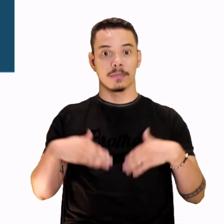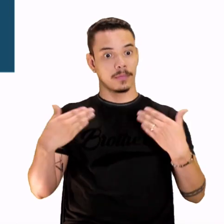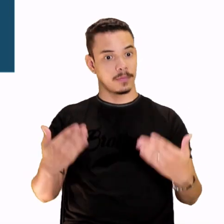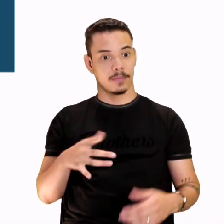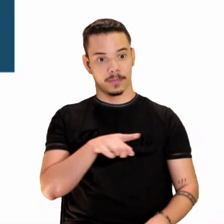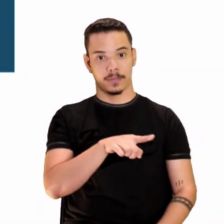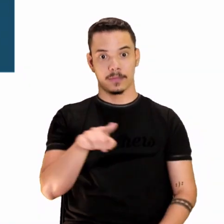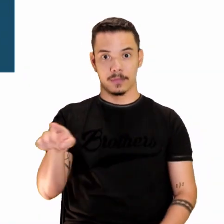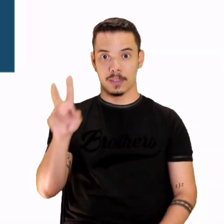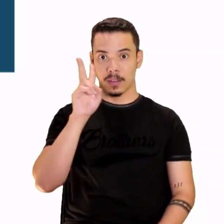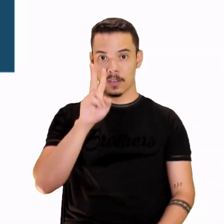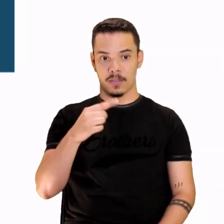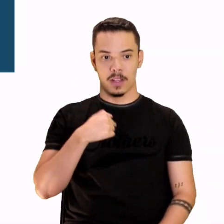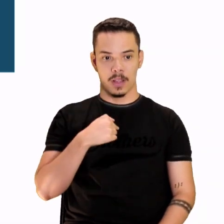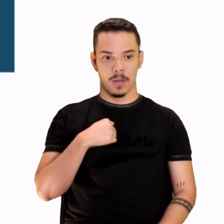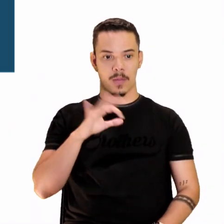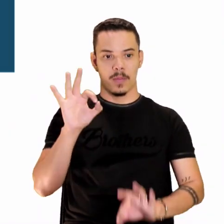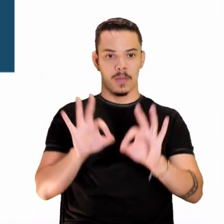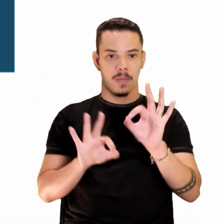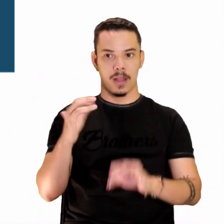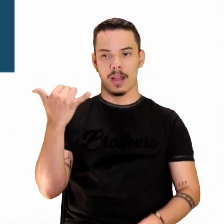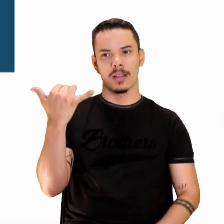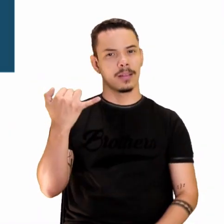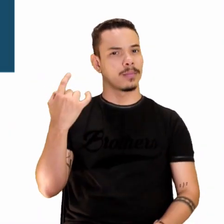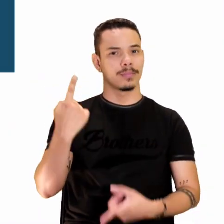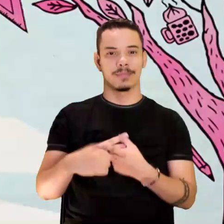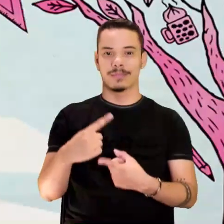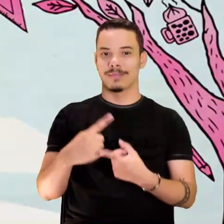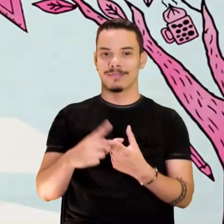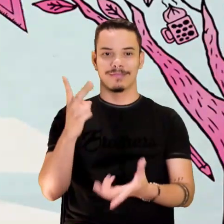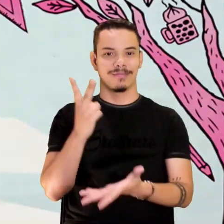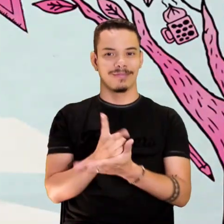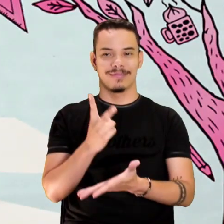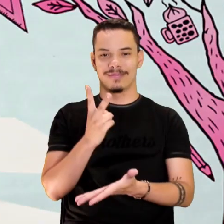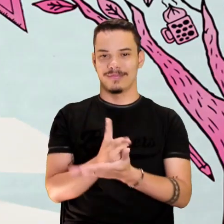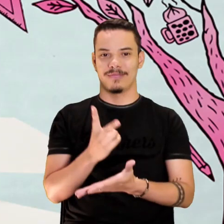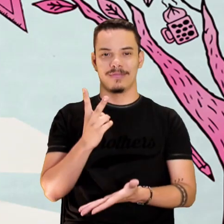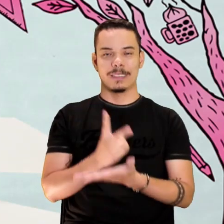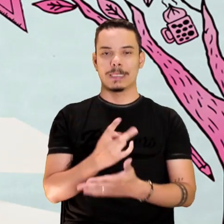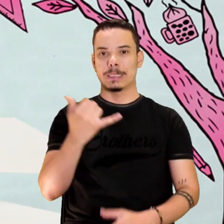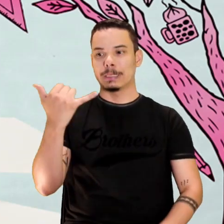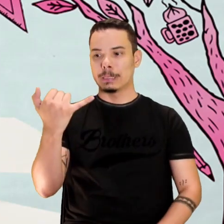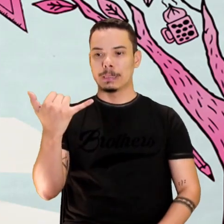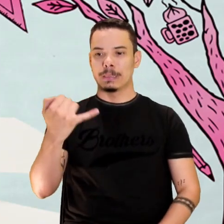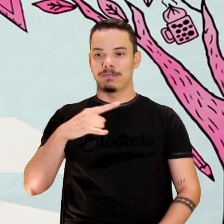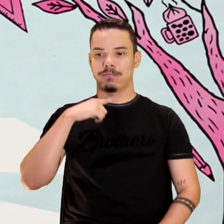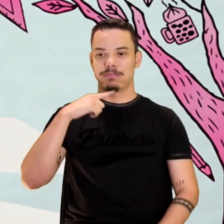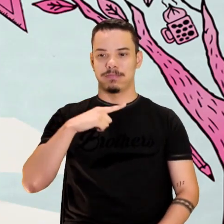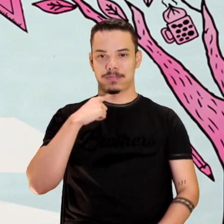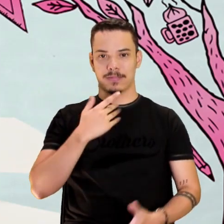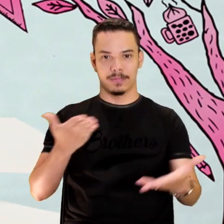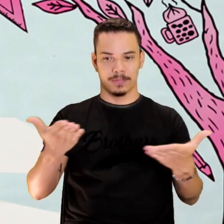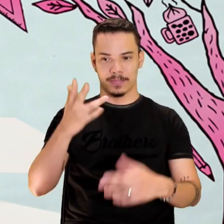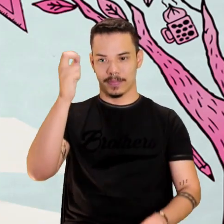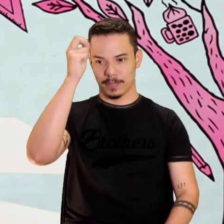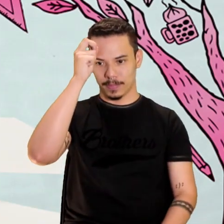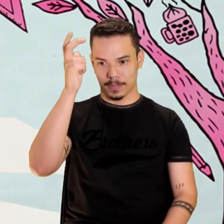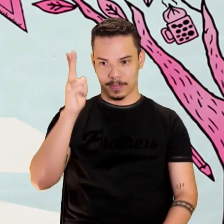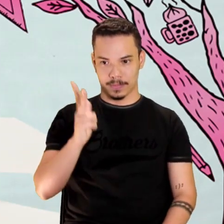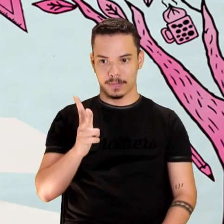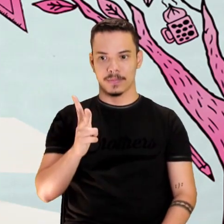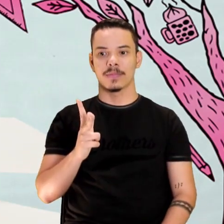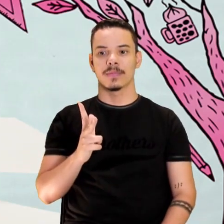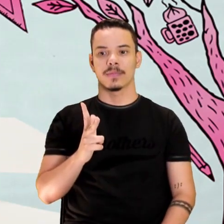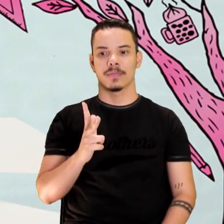vocês estão vendo que eu estou preparando a caneta, porque toda vez ela sempre me ganha, né? E desta vez eu estou esperta! Árvore do